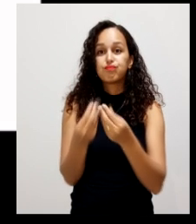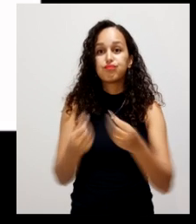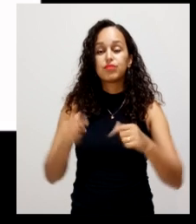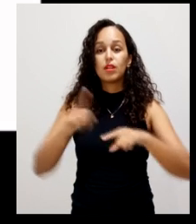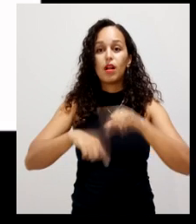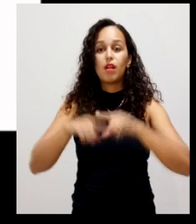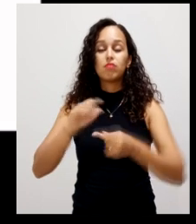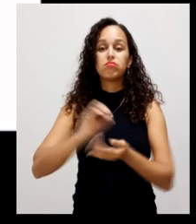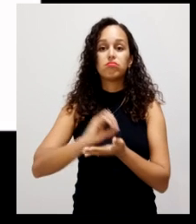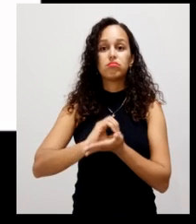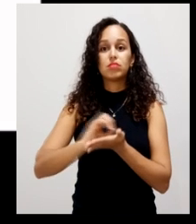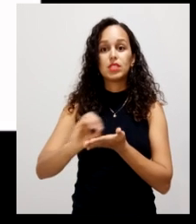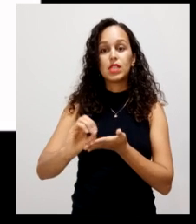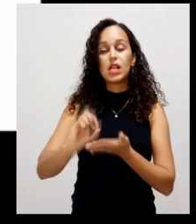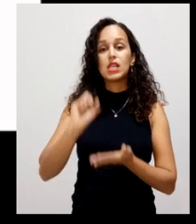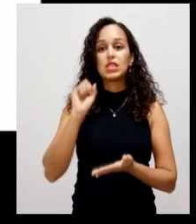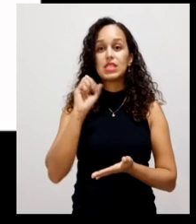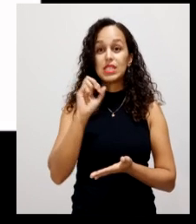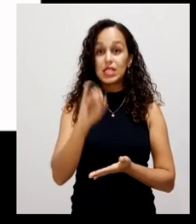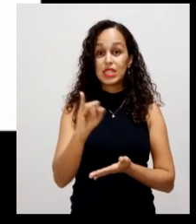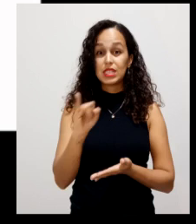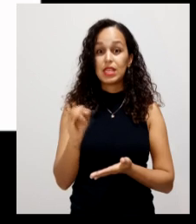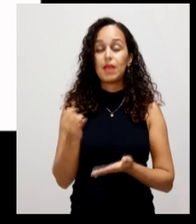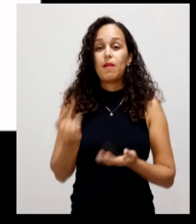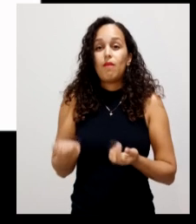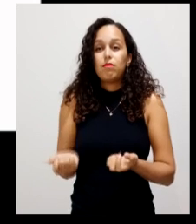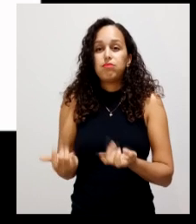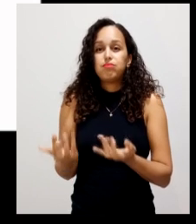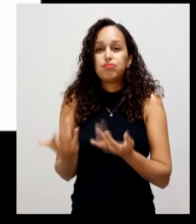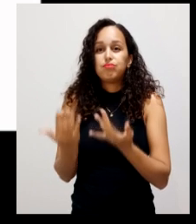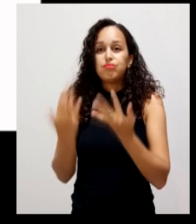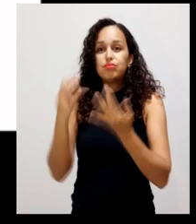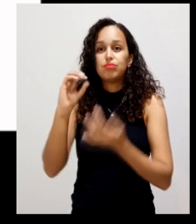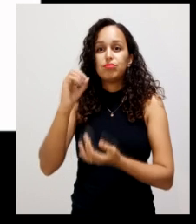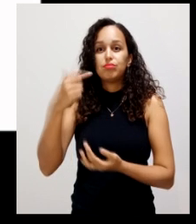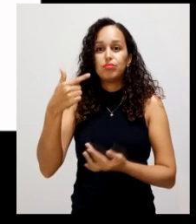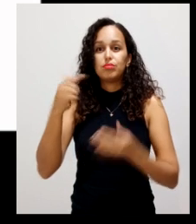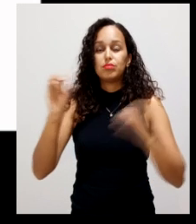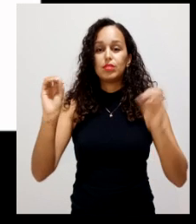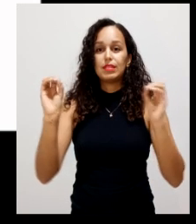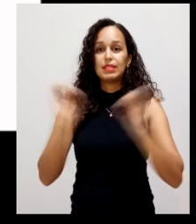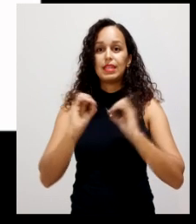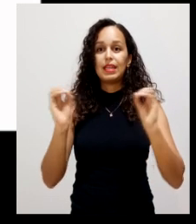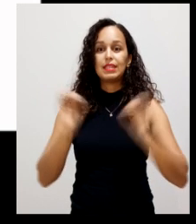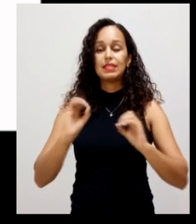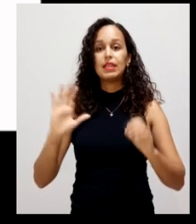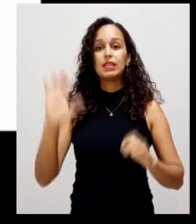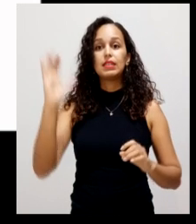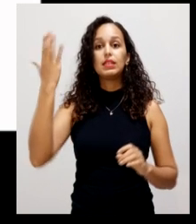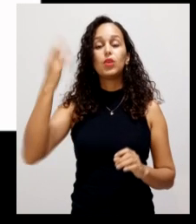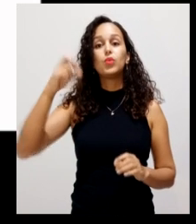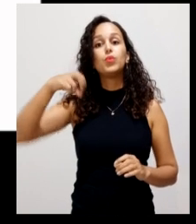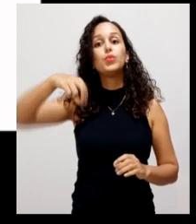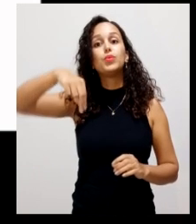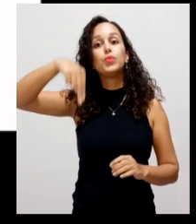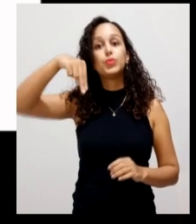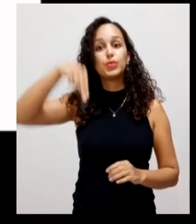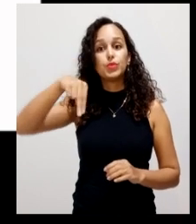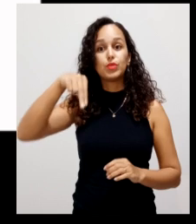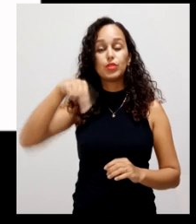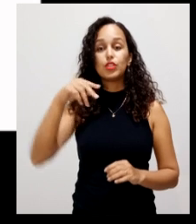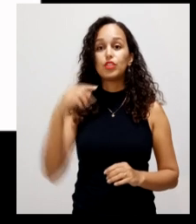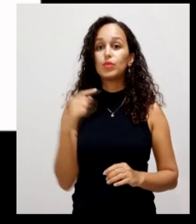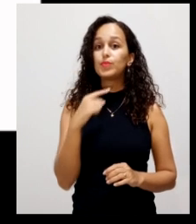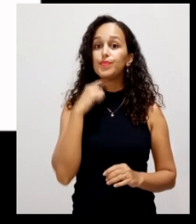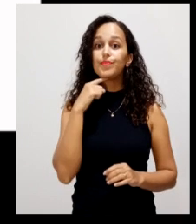Quando não é aerado, uma grande consequência é a formação. O nitrogênio ele não consegue